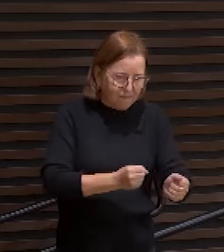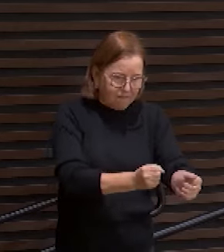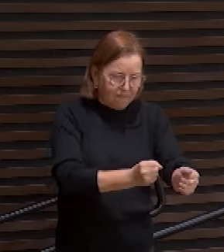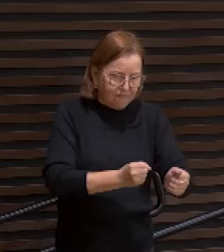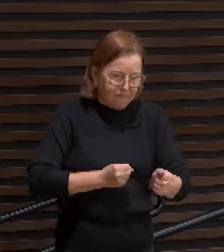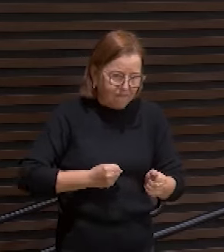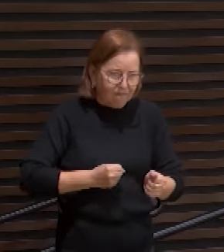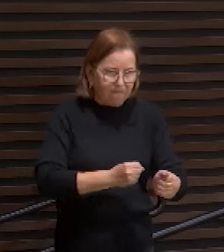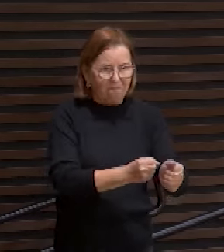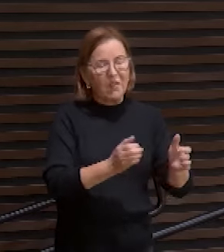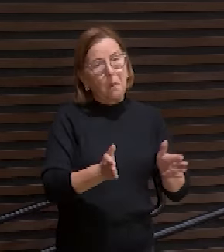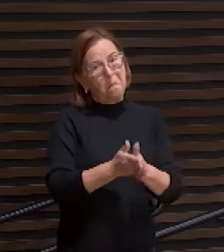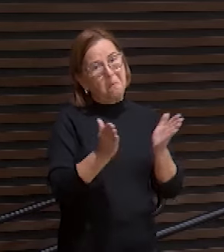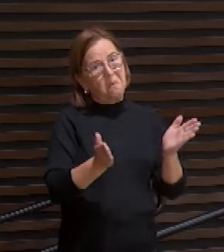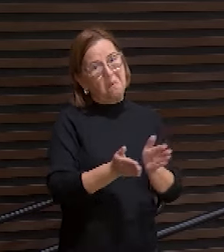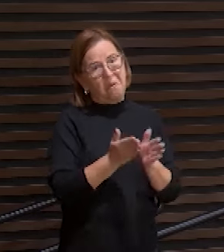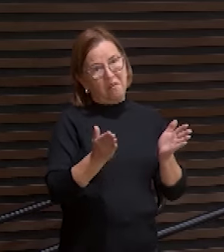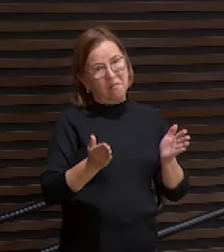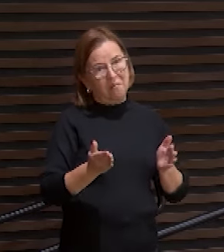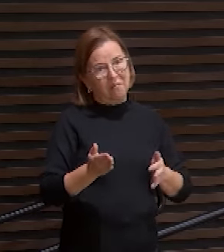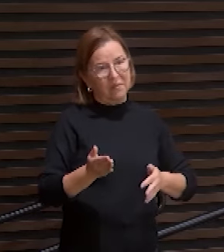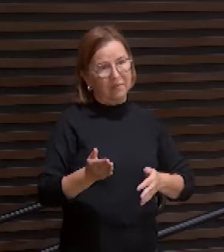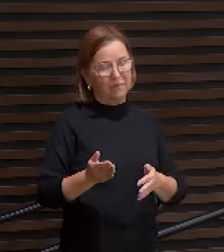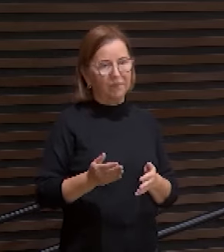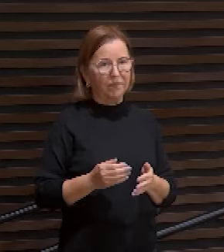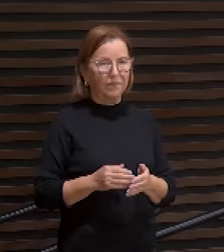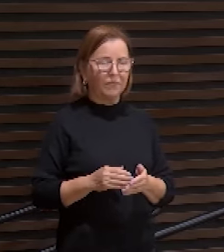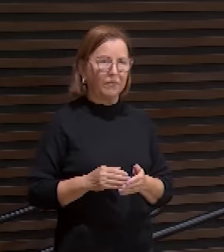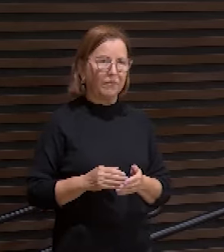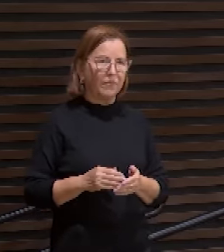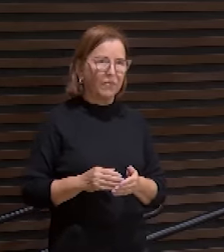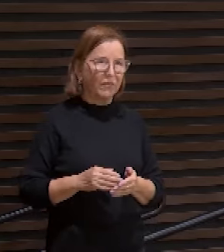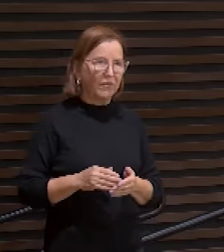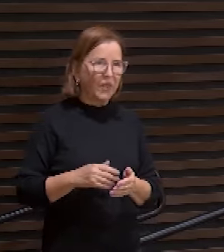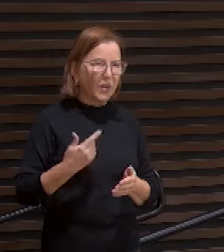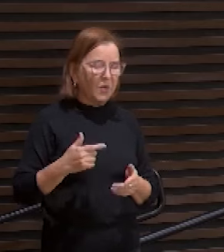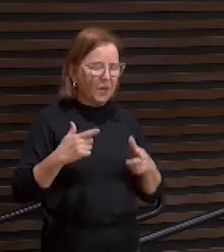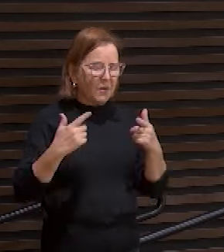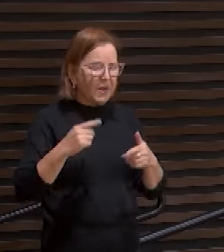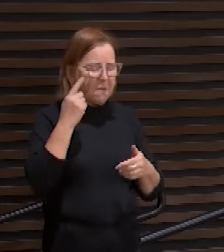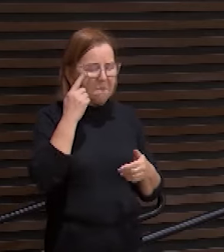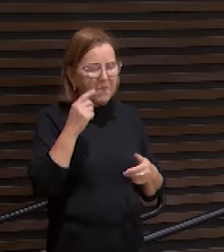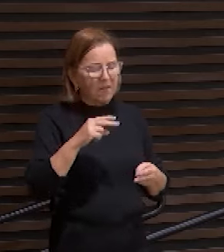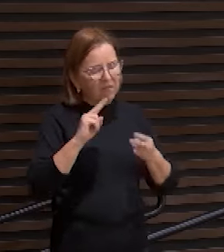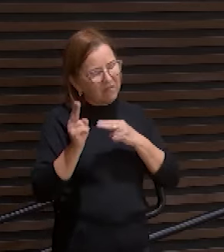Pobre, que não tinha onde reclinar a cabeça. Não tinha nem casa própria.